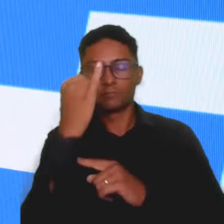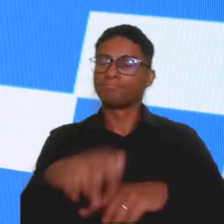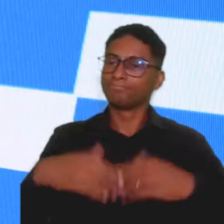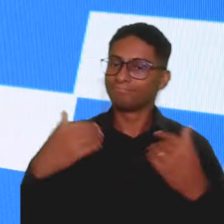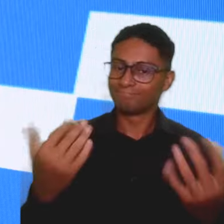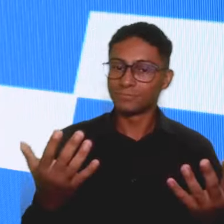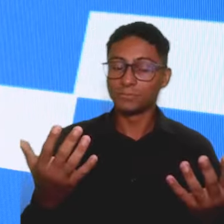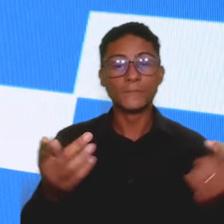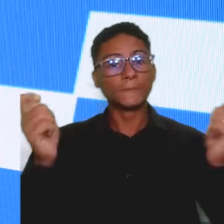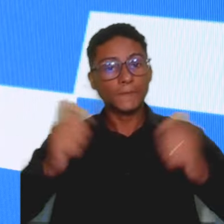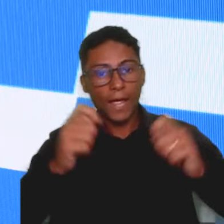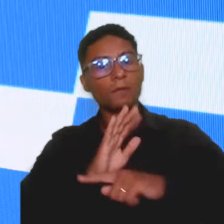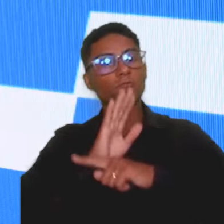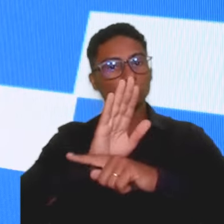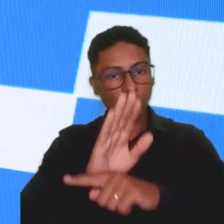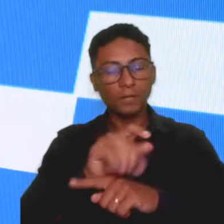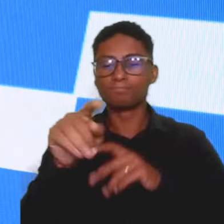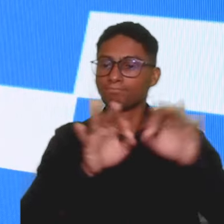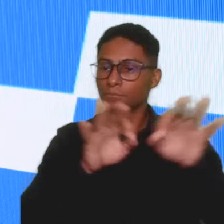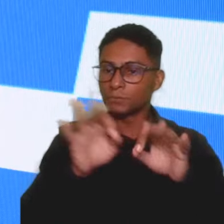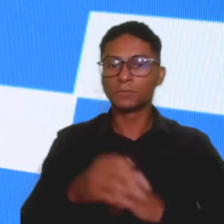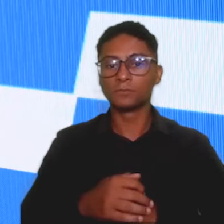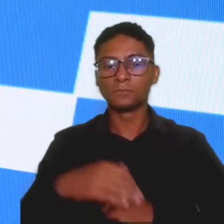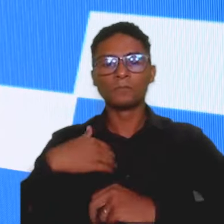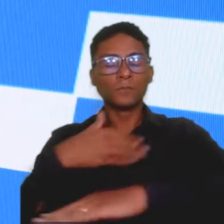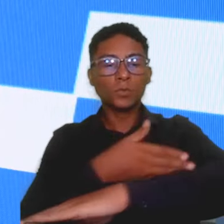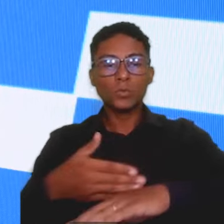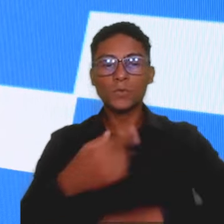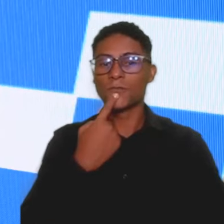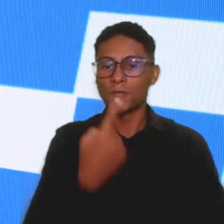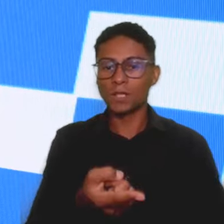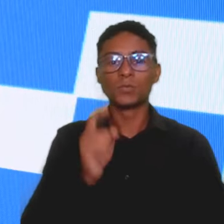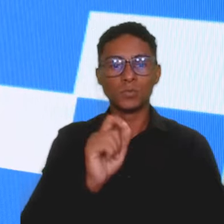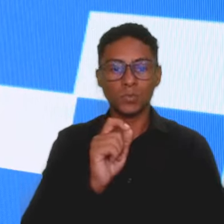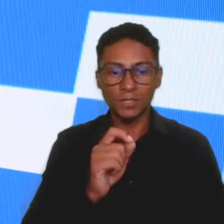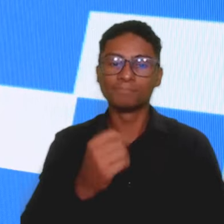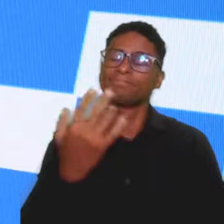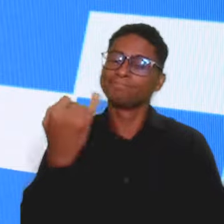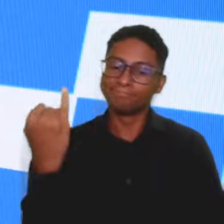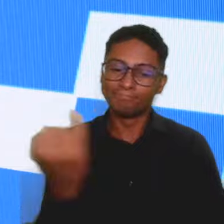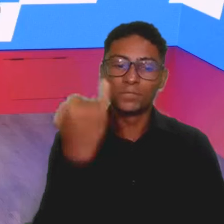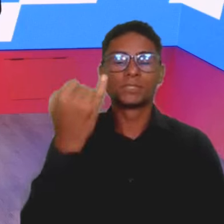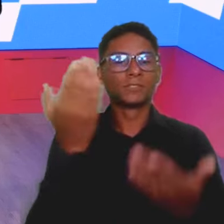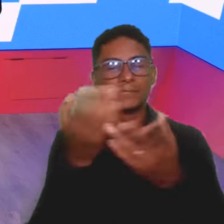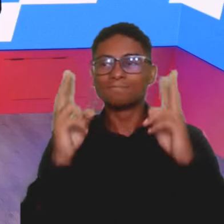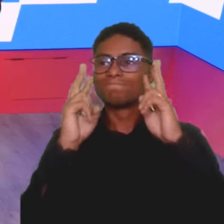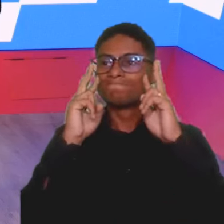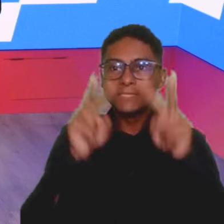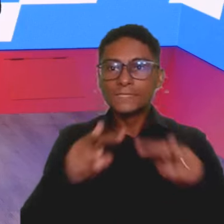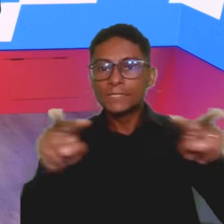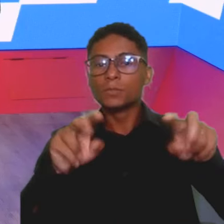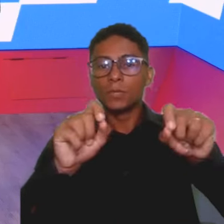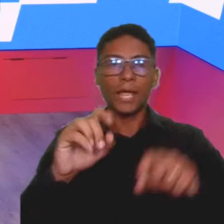ferramentas de planejamento. Então, eu falo sempre a importância dele visualizar, não só